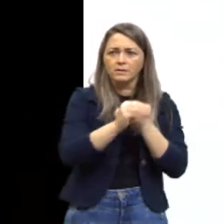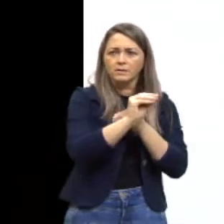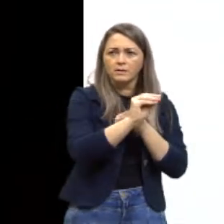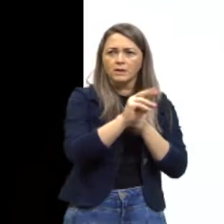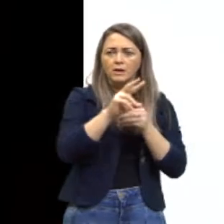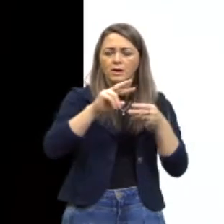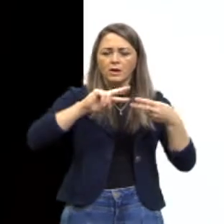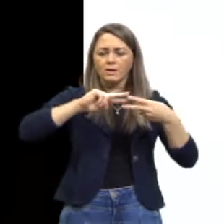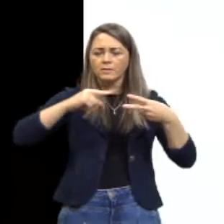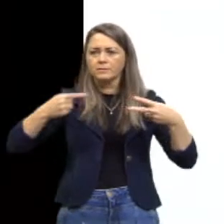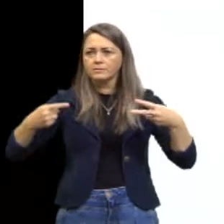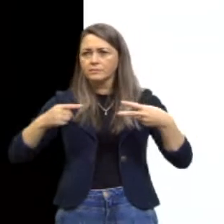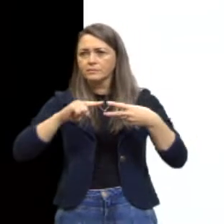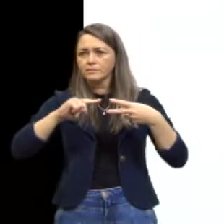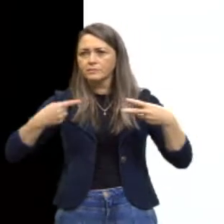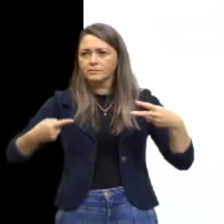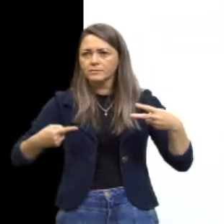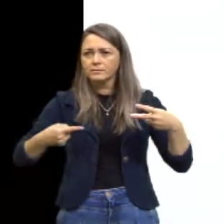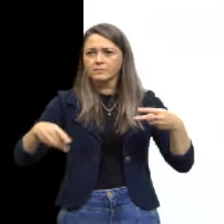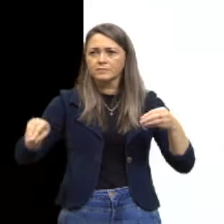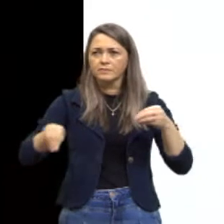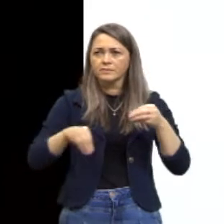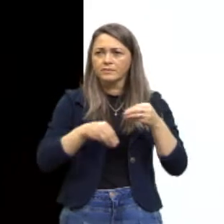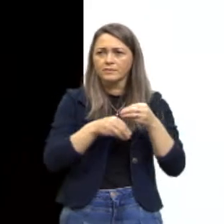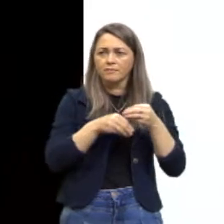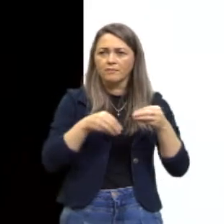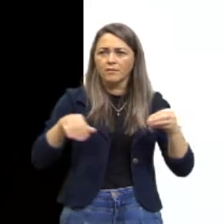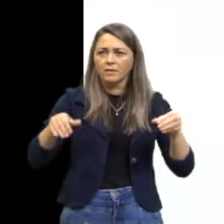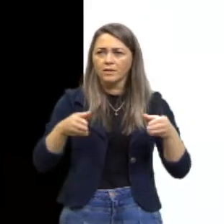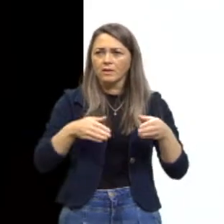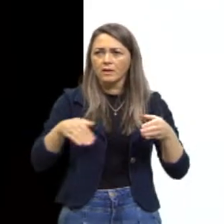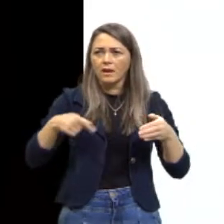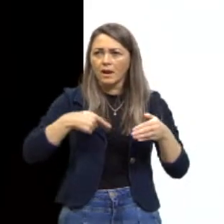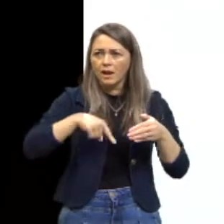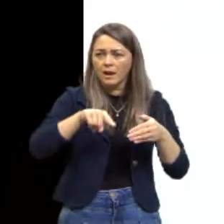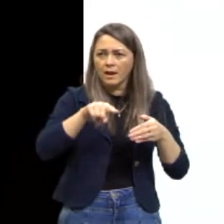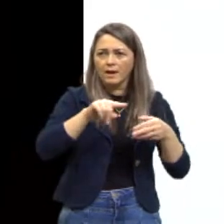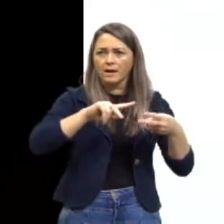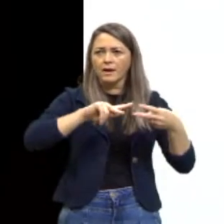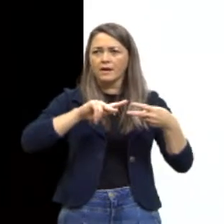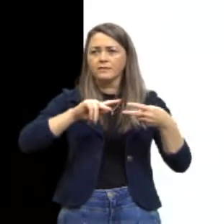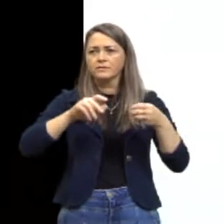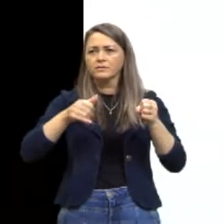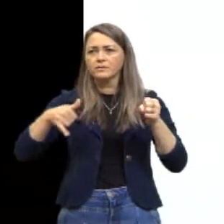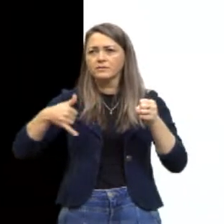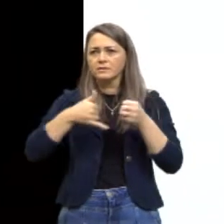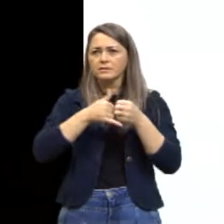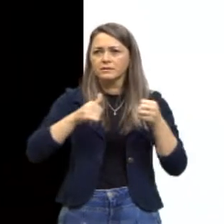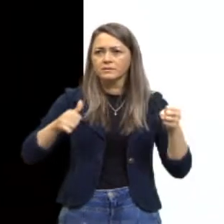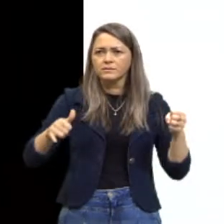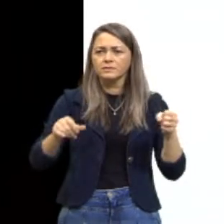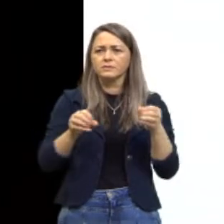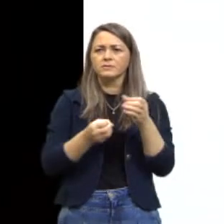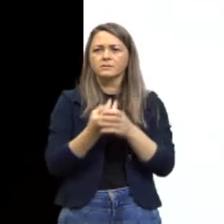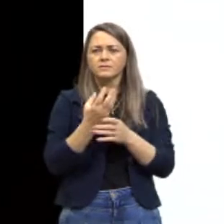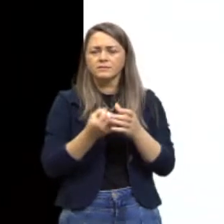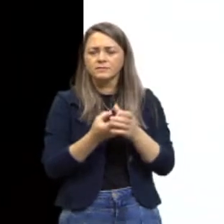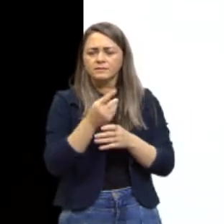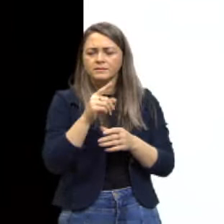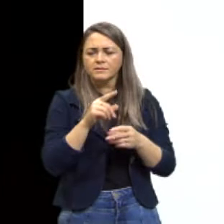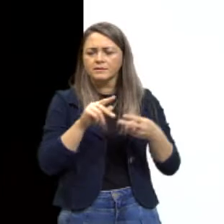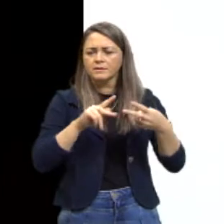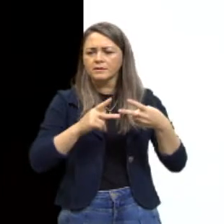que vão ser usados na síntese, ou seja, fabricação dessas proteínas.